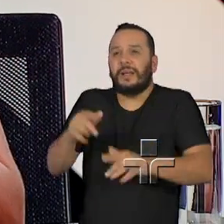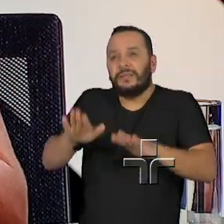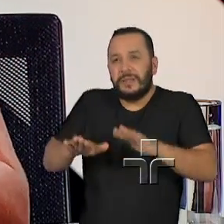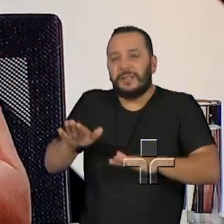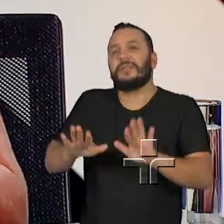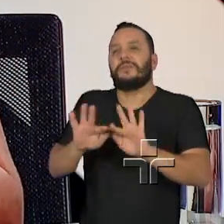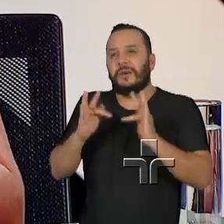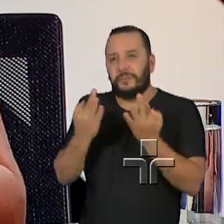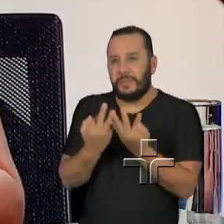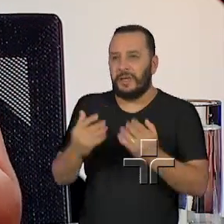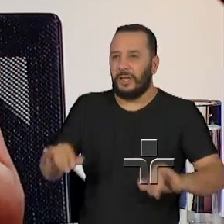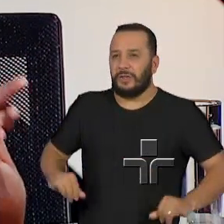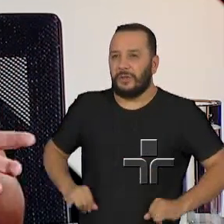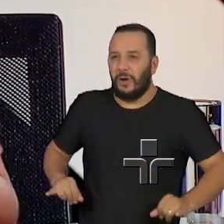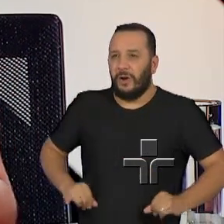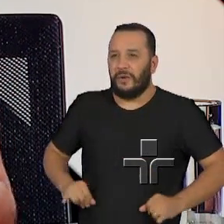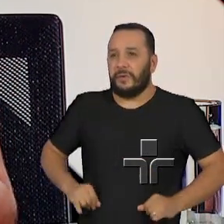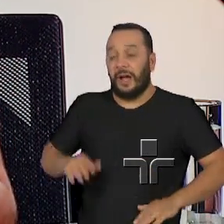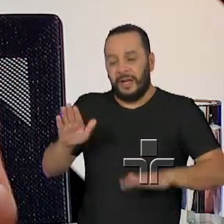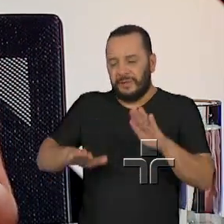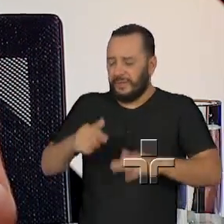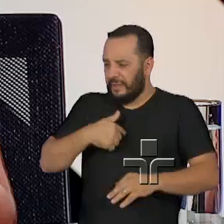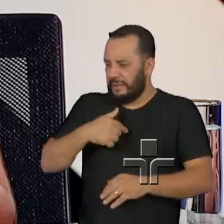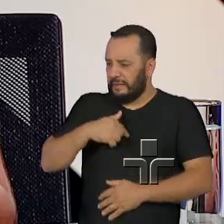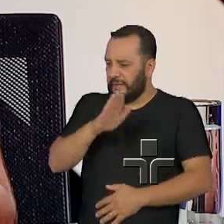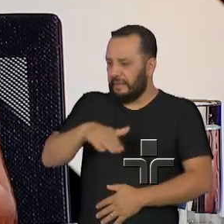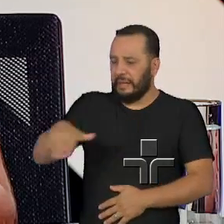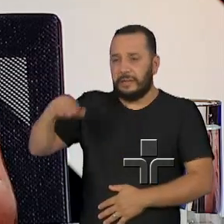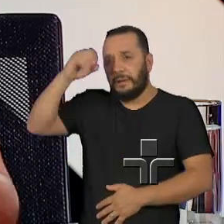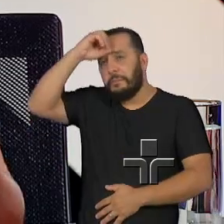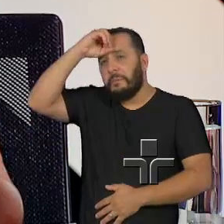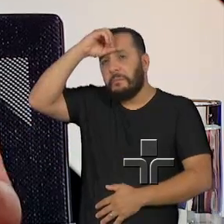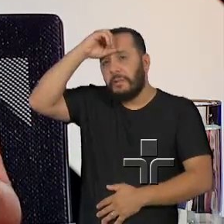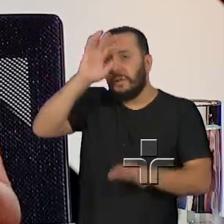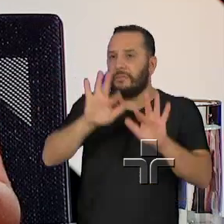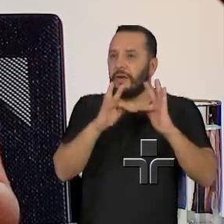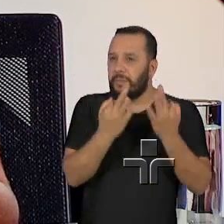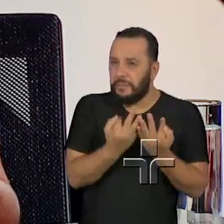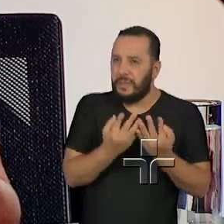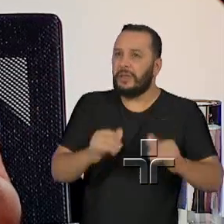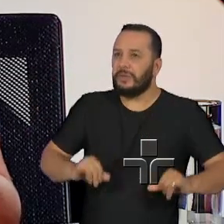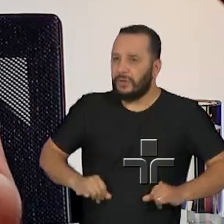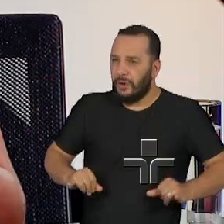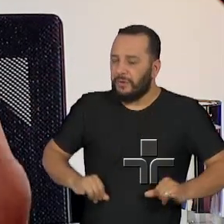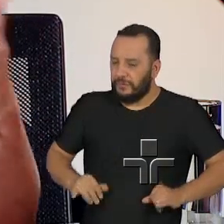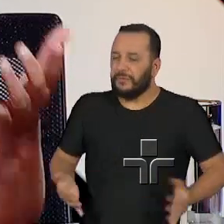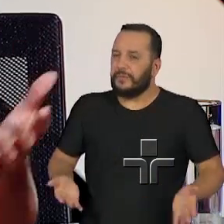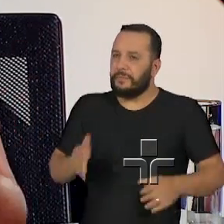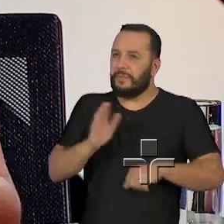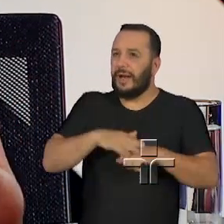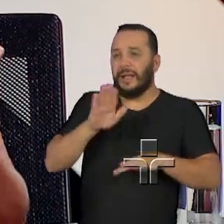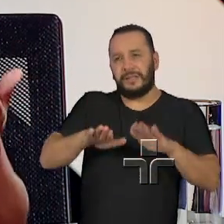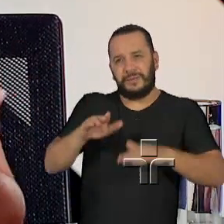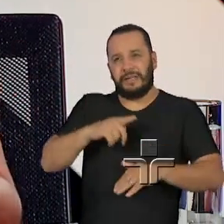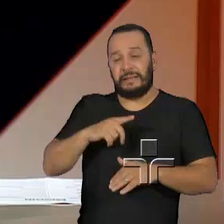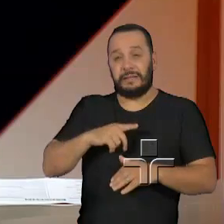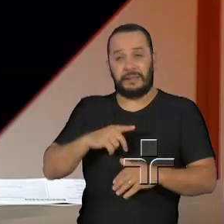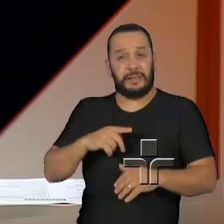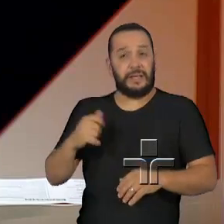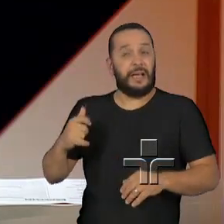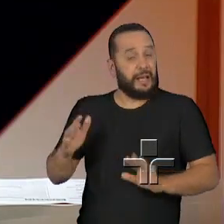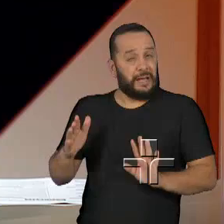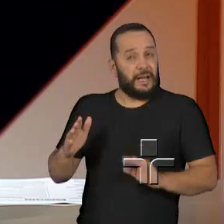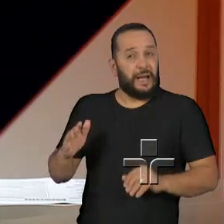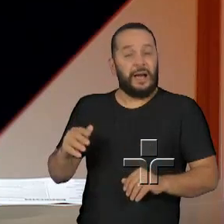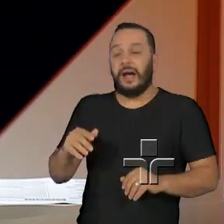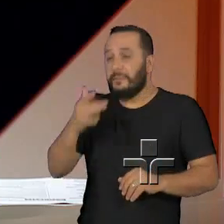criança, que às vezes nem tem muita noção de que aquilo que ela está vivendo é uma situação de violência, a violência pode ser disfarçada de um carinho, de uma brincadeira. A